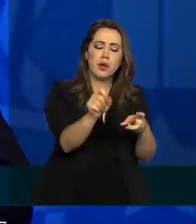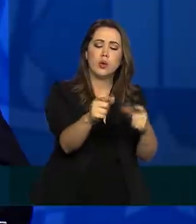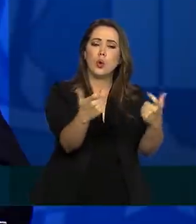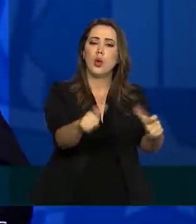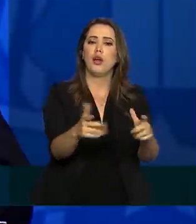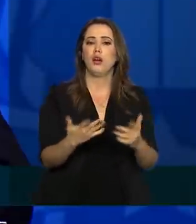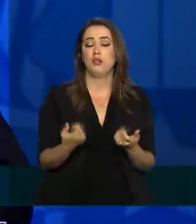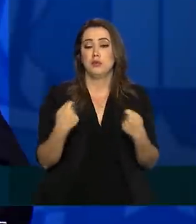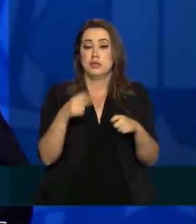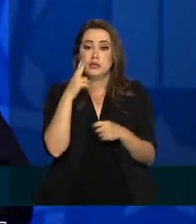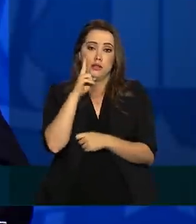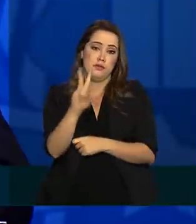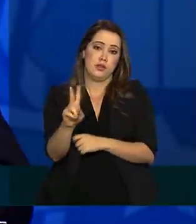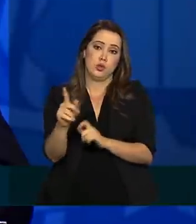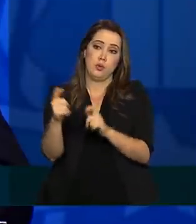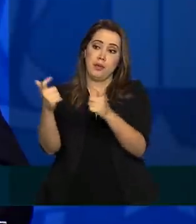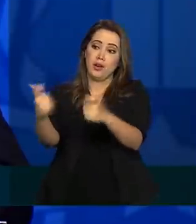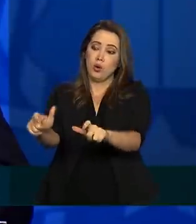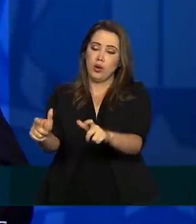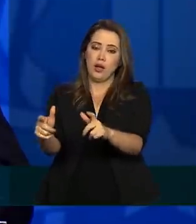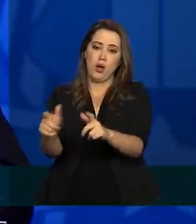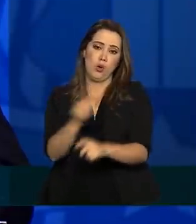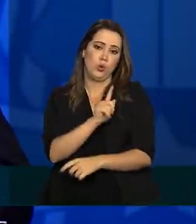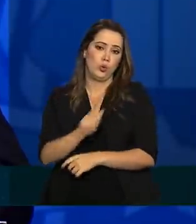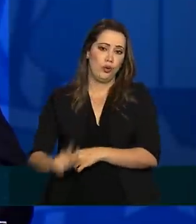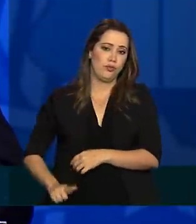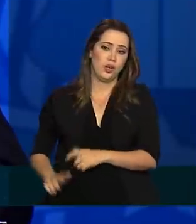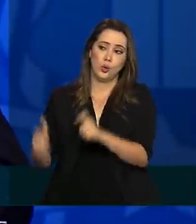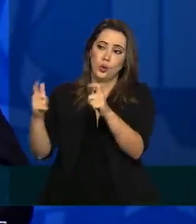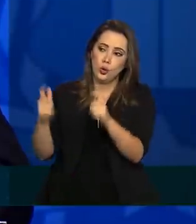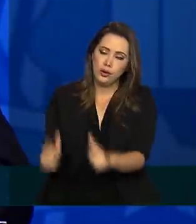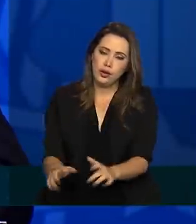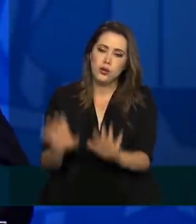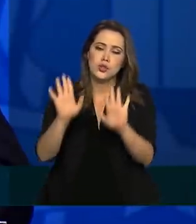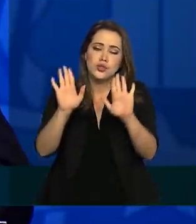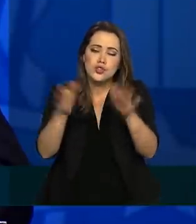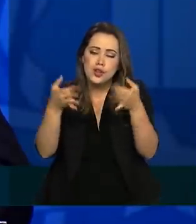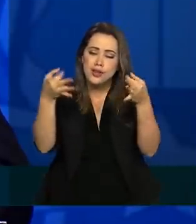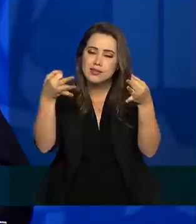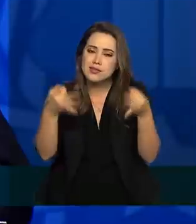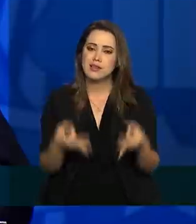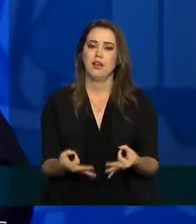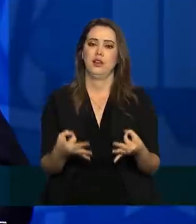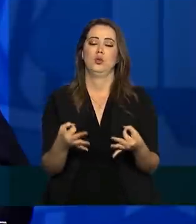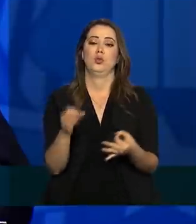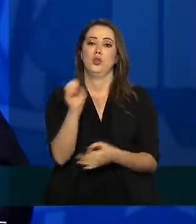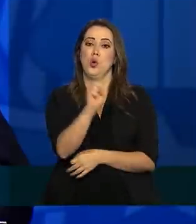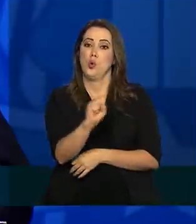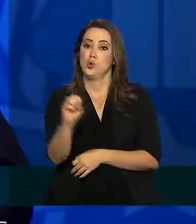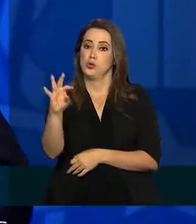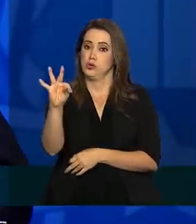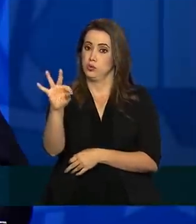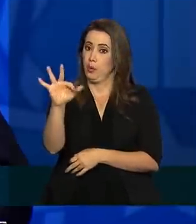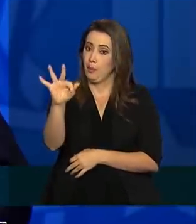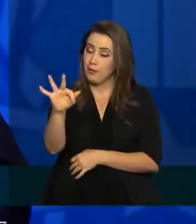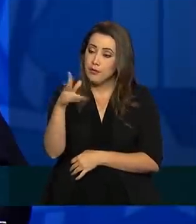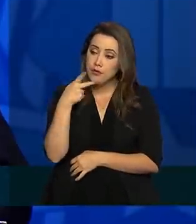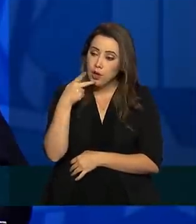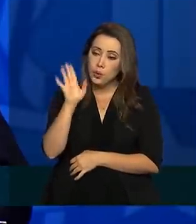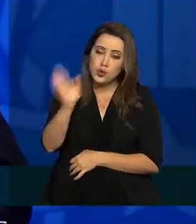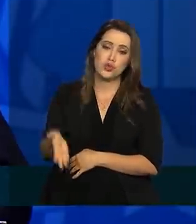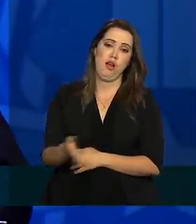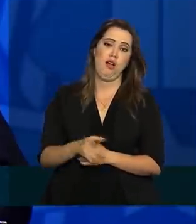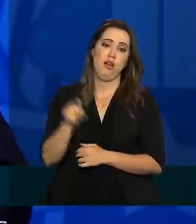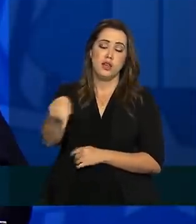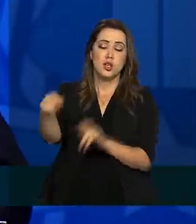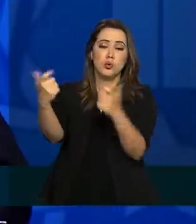deverá ser acompanhado pelo gestor. Já está pacificado, está decidido pelo Supremo Tribunal Federal que caberá ao gestor,